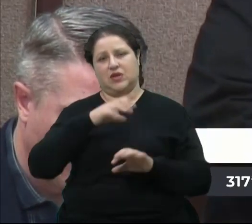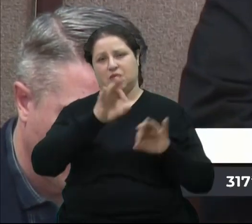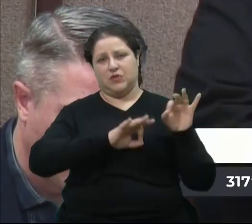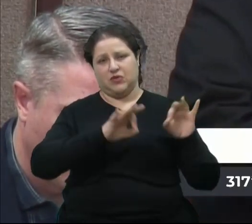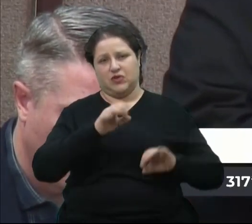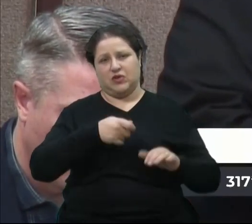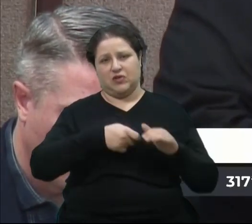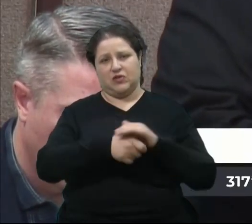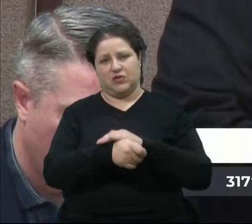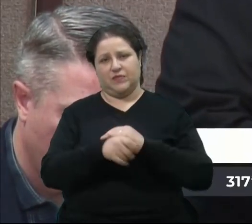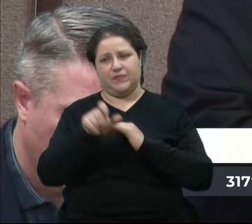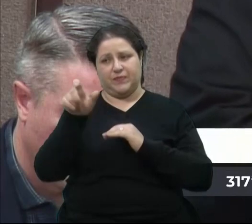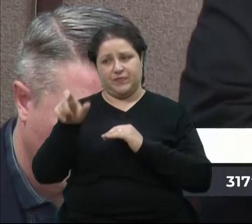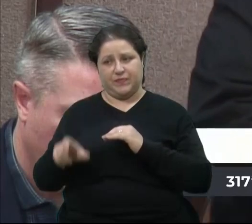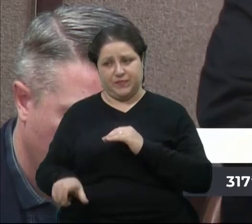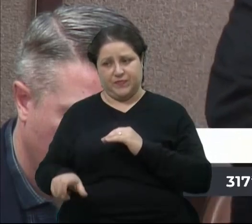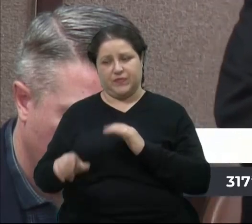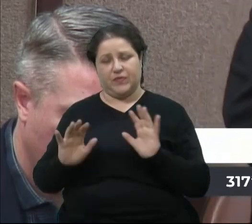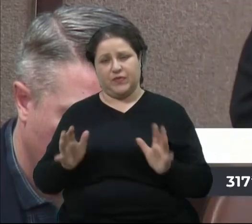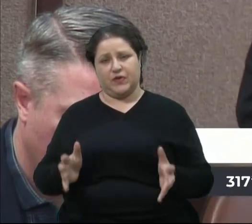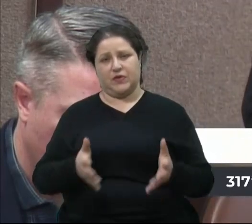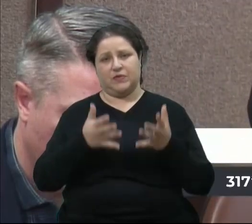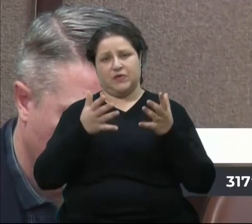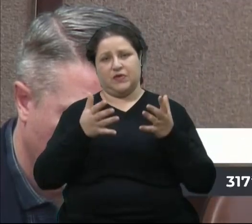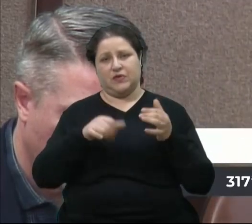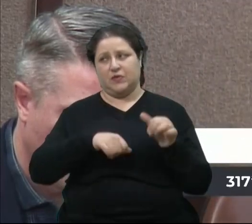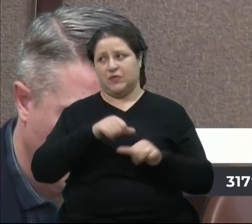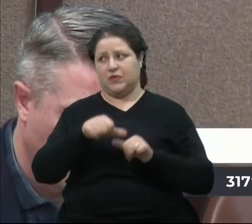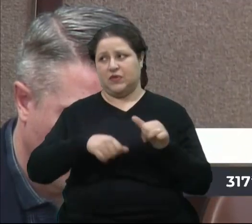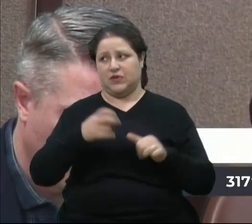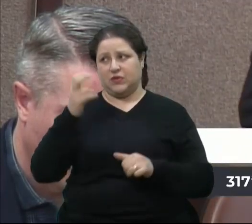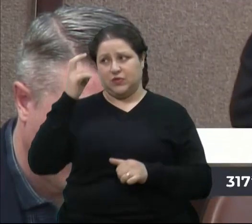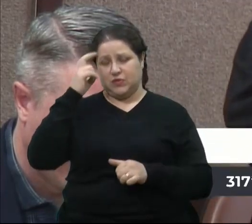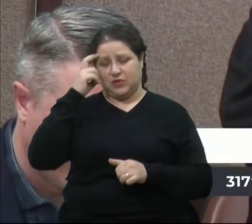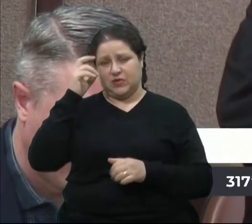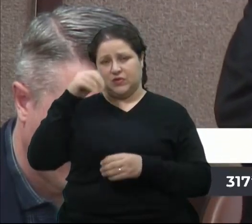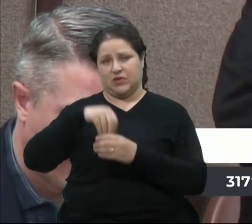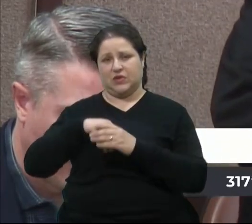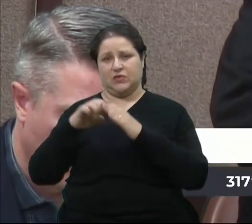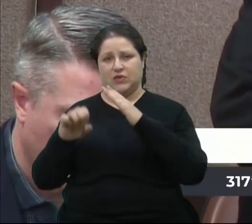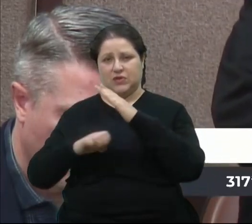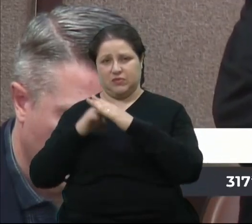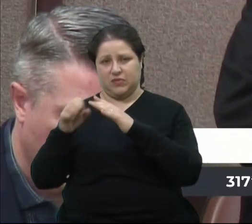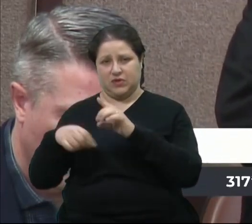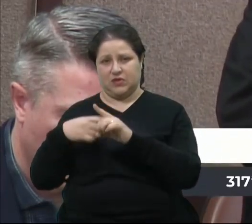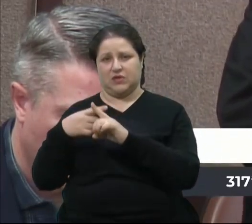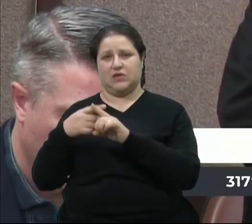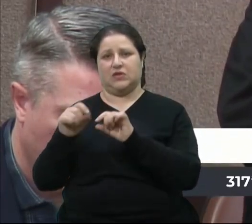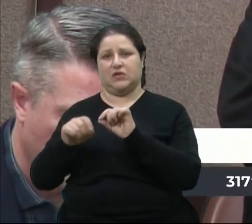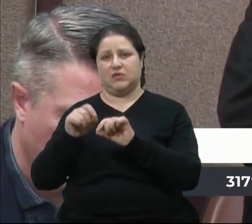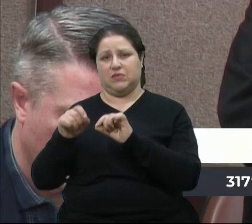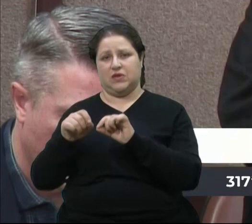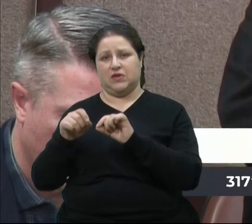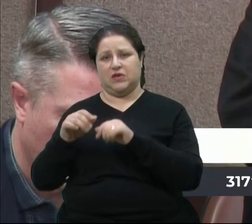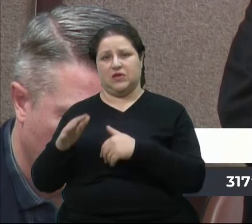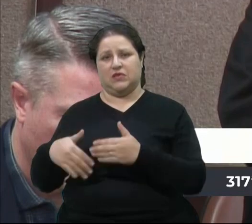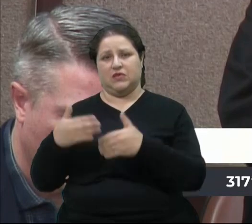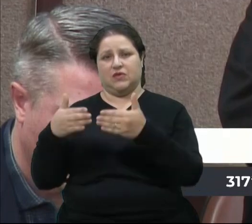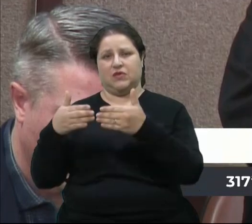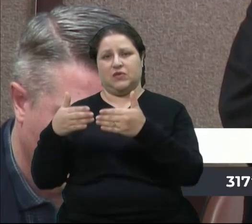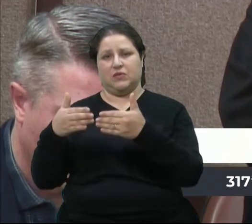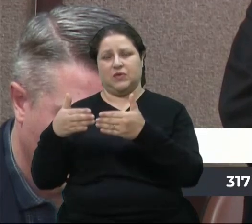tem promovido não apenas a transformação cultural nas unidades da empresa, mas também o desenvolvimento de processos